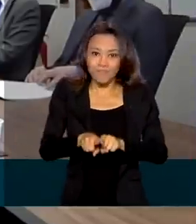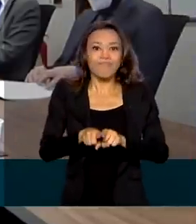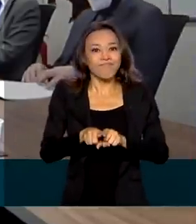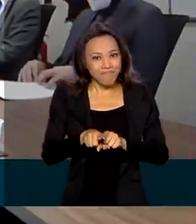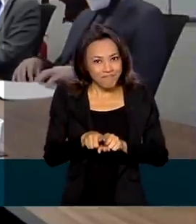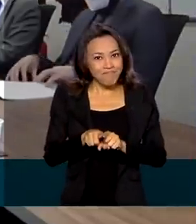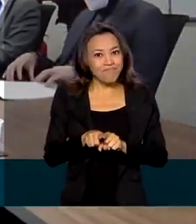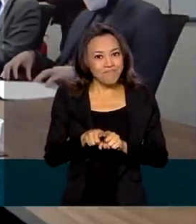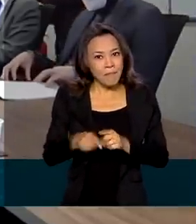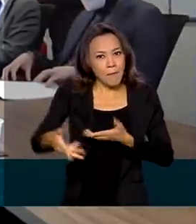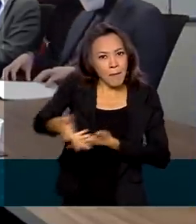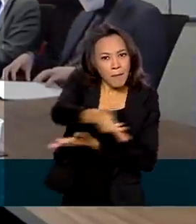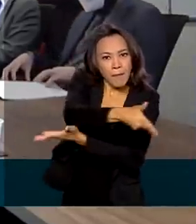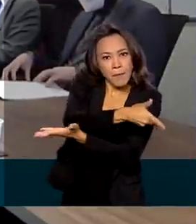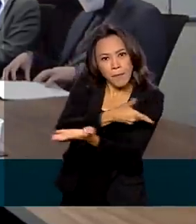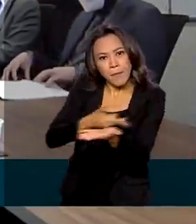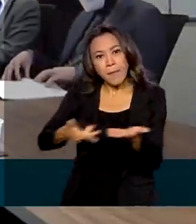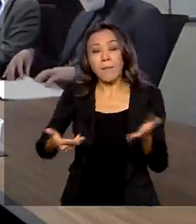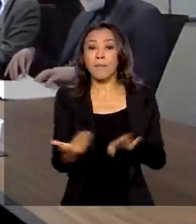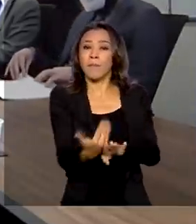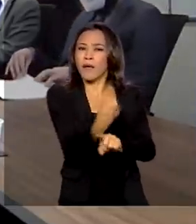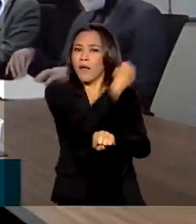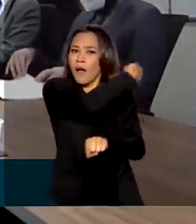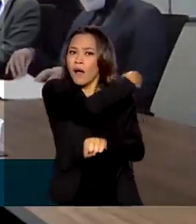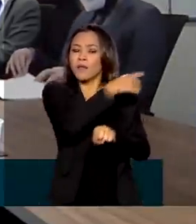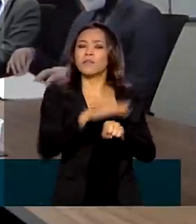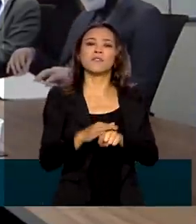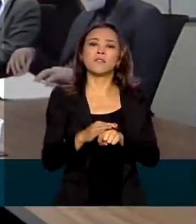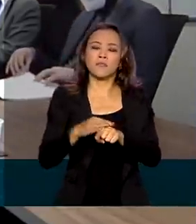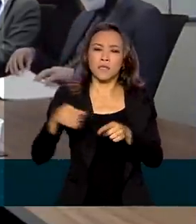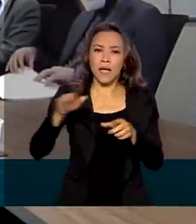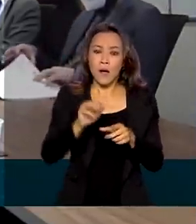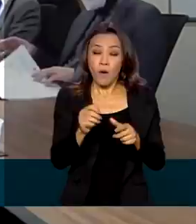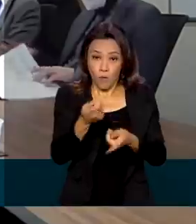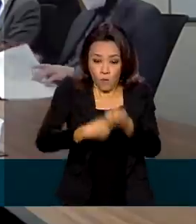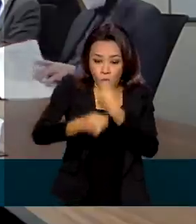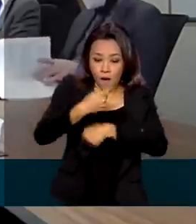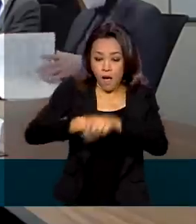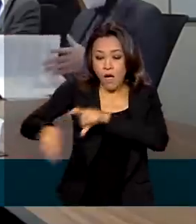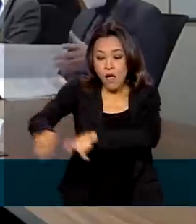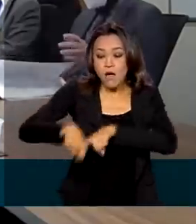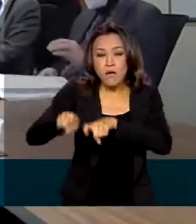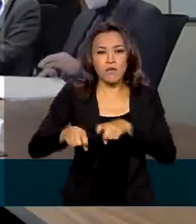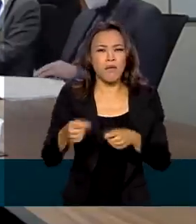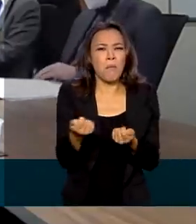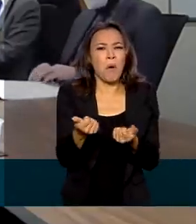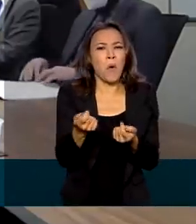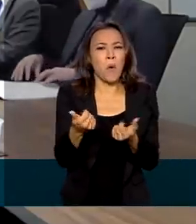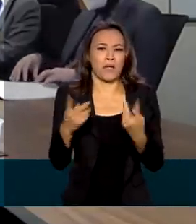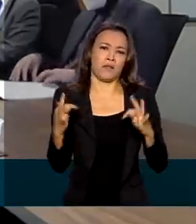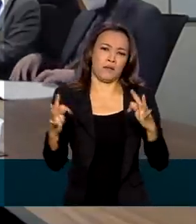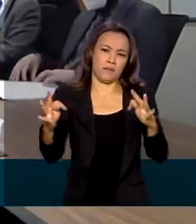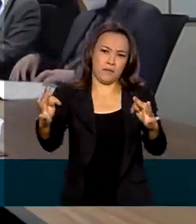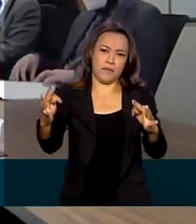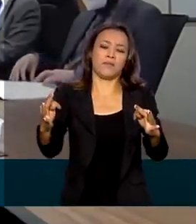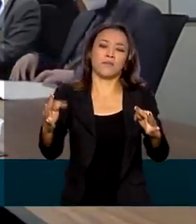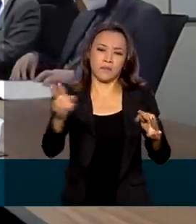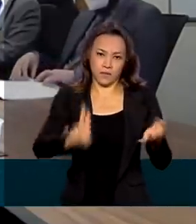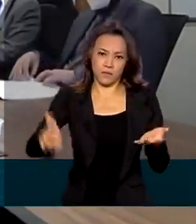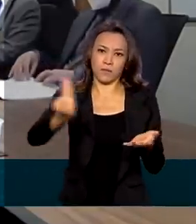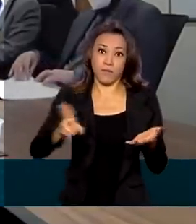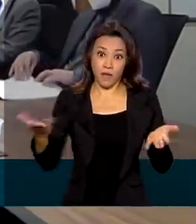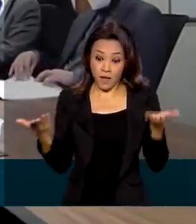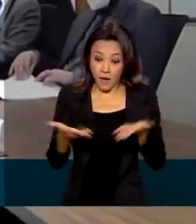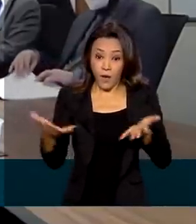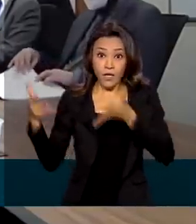durante muito tempo o agro funcionar de forma pujante, sem tecnologia ou com pouca tecnologia. E agora